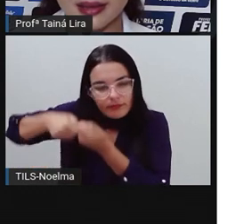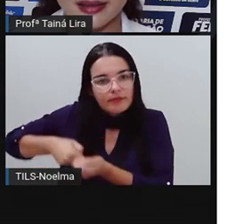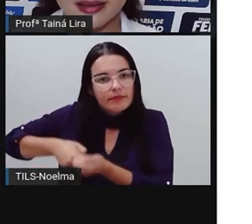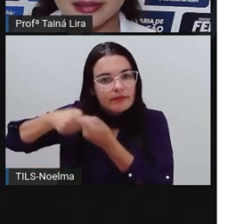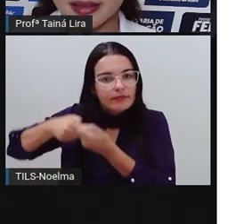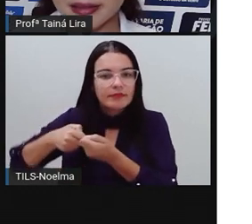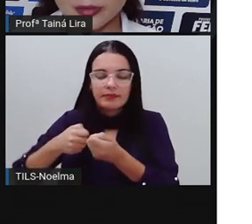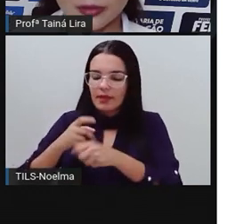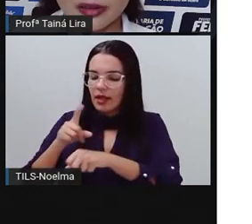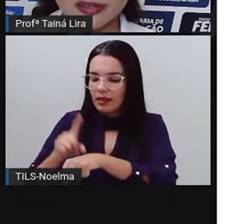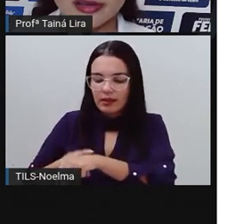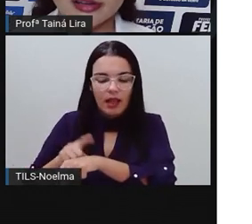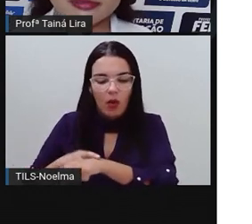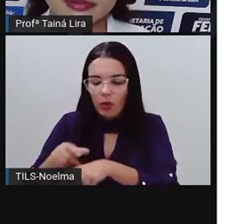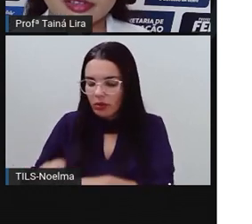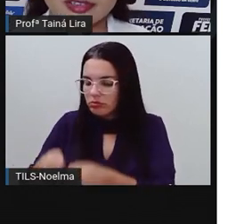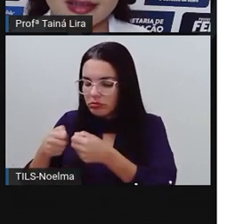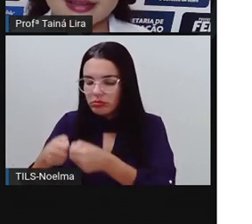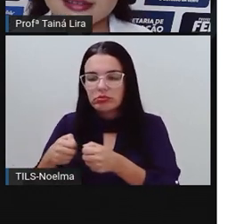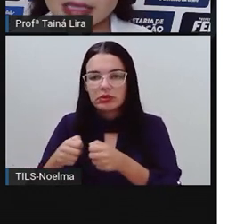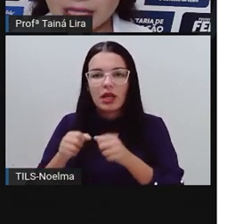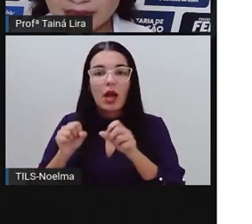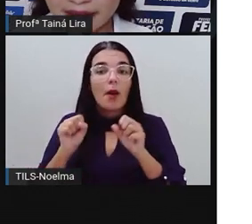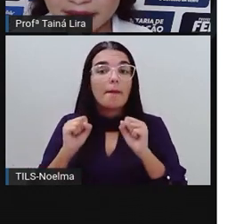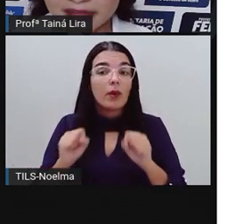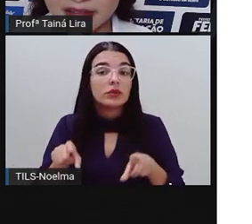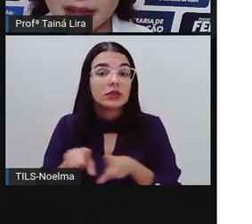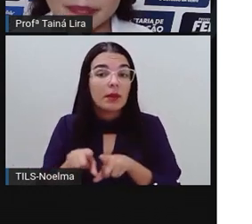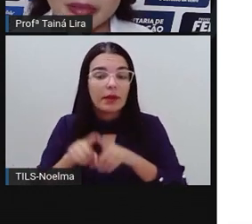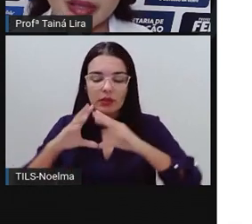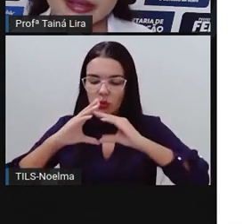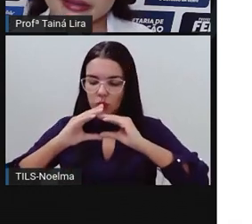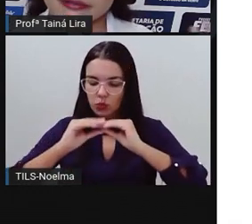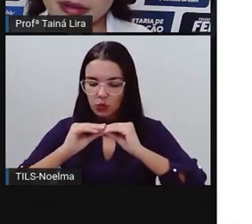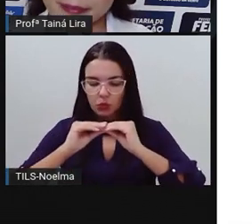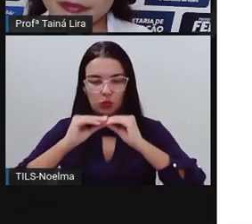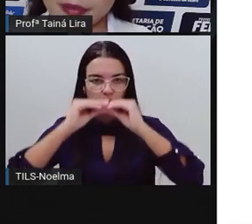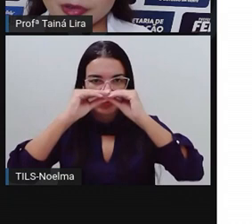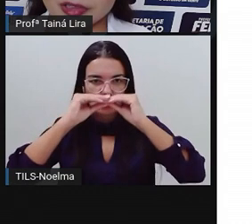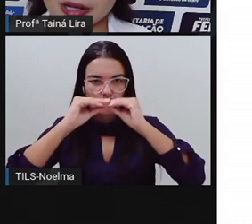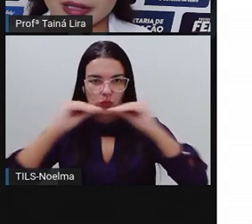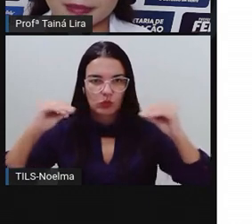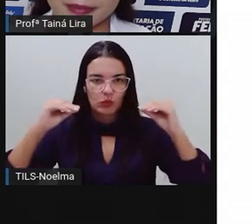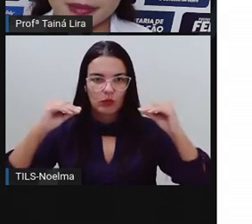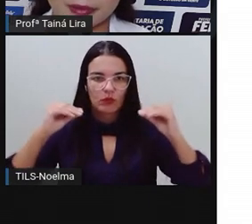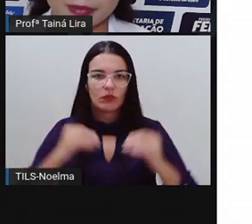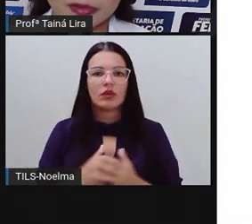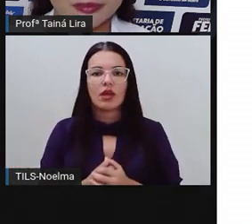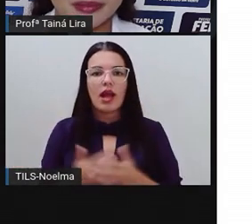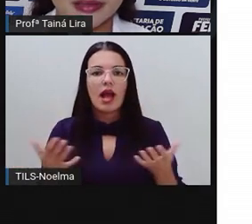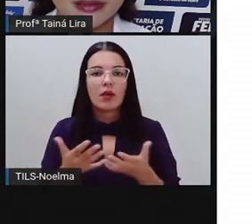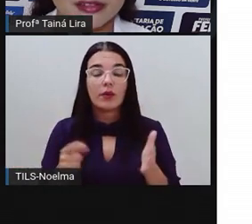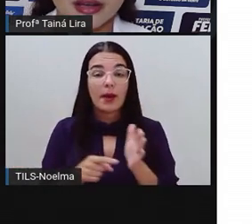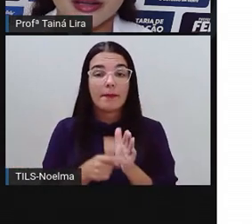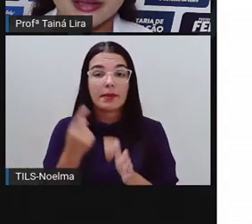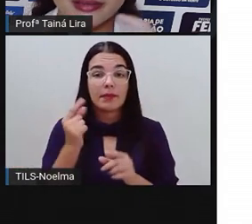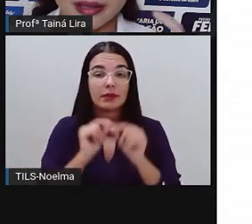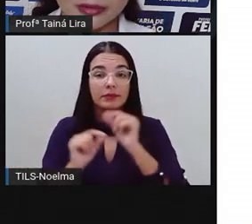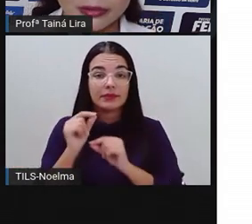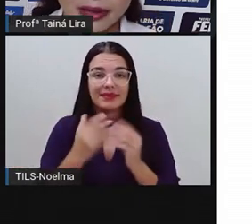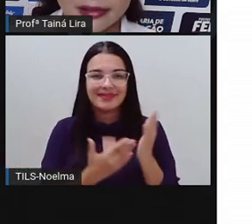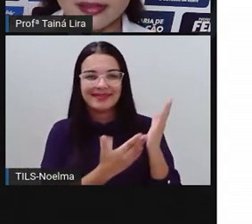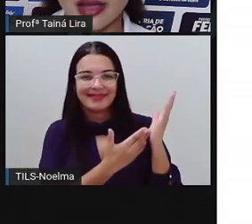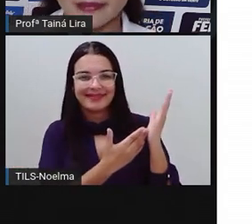natureza, elas podem estar desidratadas, tá? Então, a prova é mostrar aqui primeiro algumas plantas, ó,